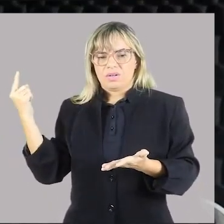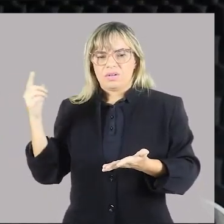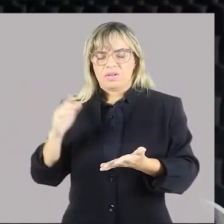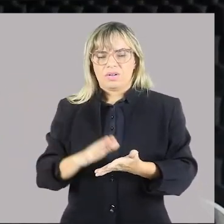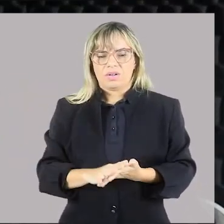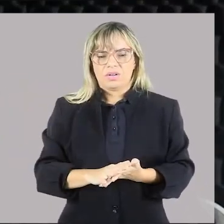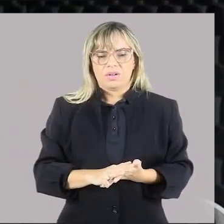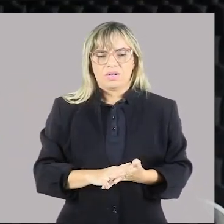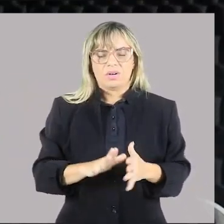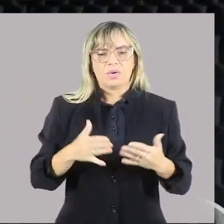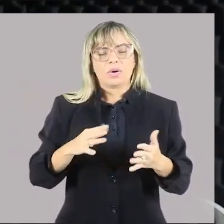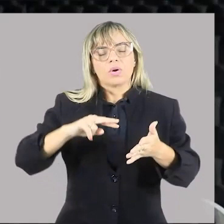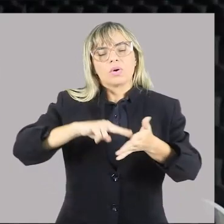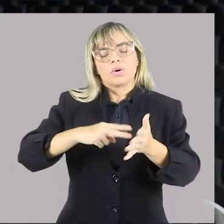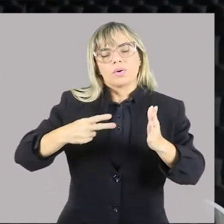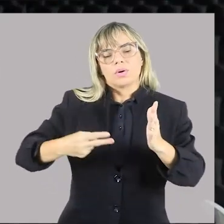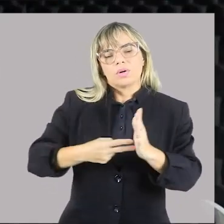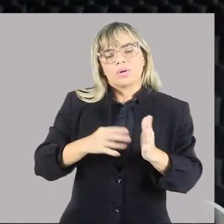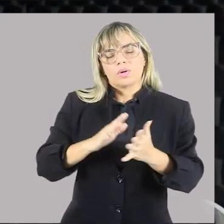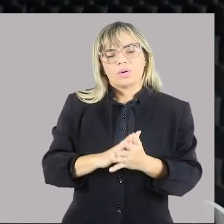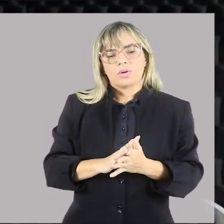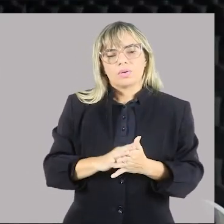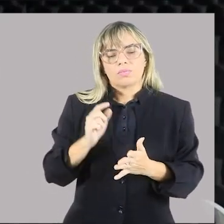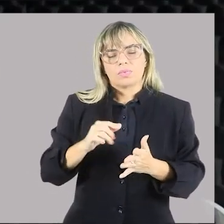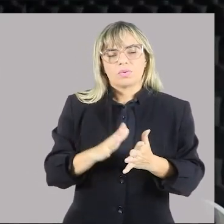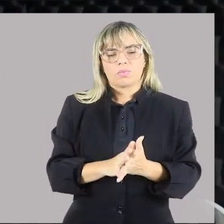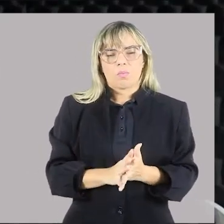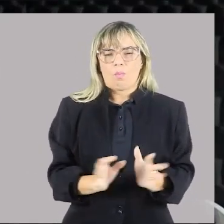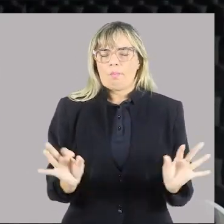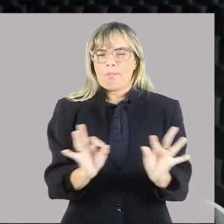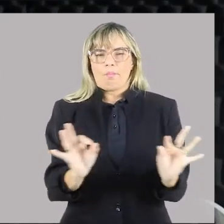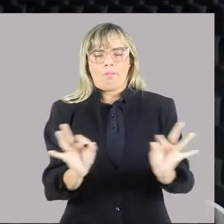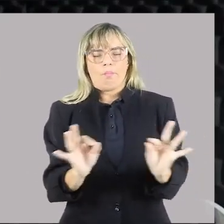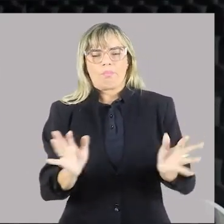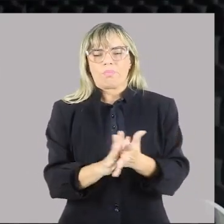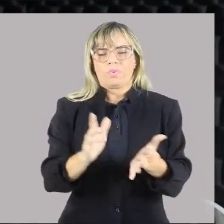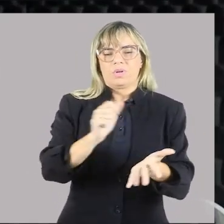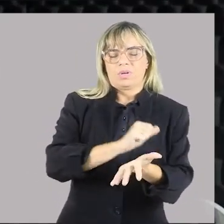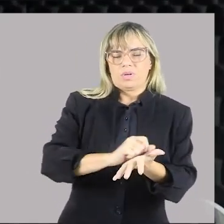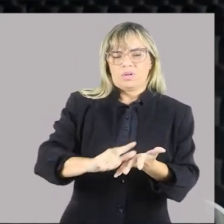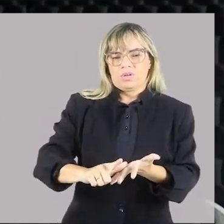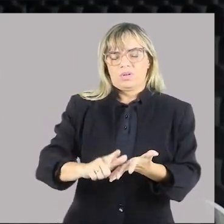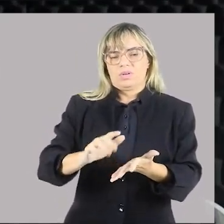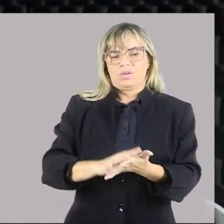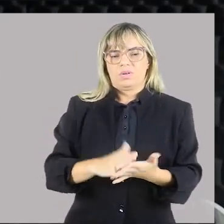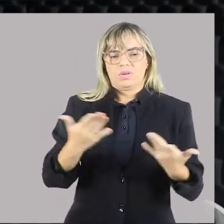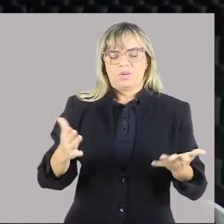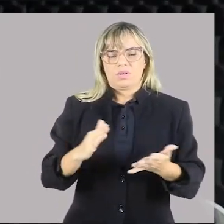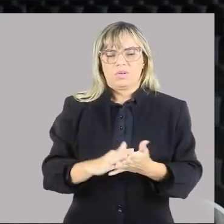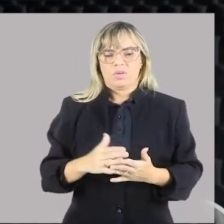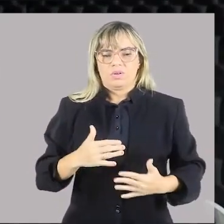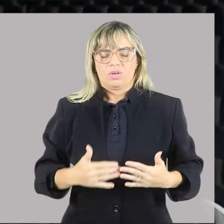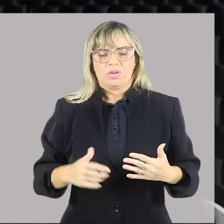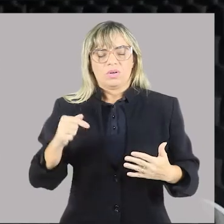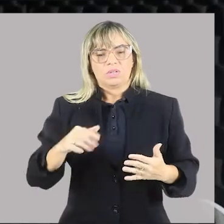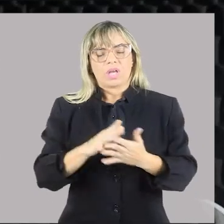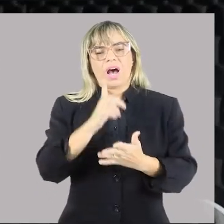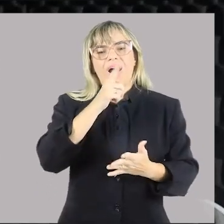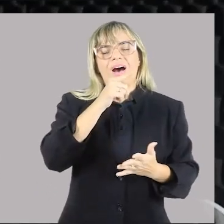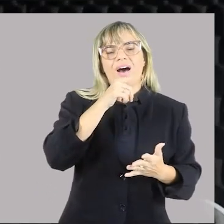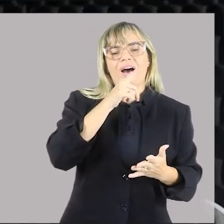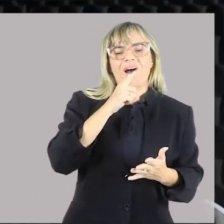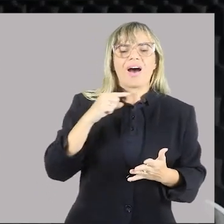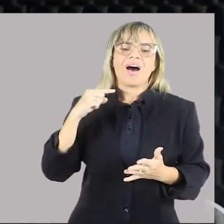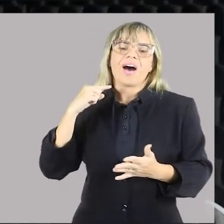hídricos, ou seja, nenhum tipo de tratamento. E aí nós teremos a contaminação dos nossos corpos hídricos, que vai acabar